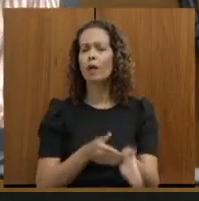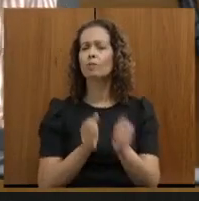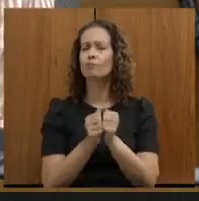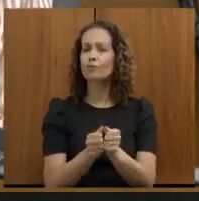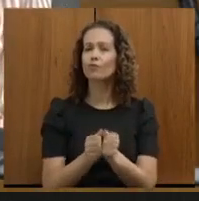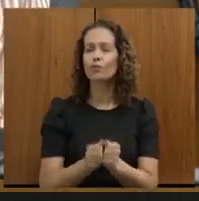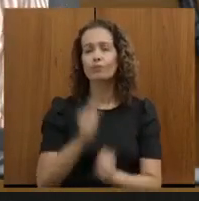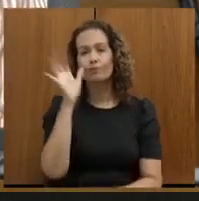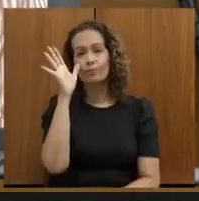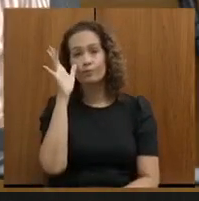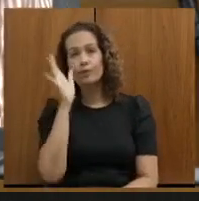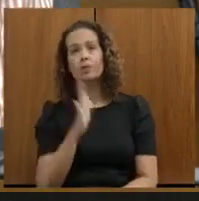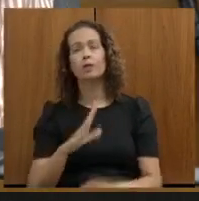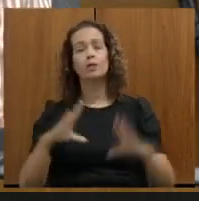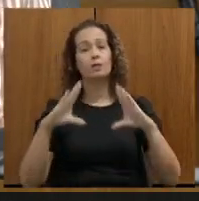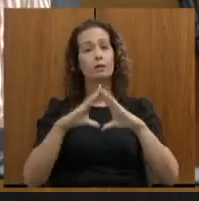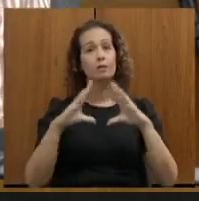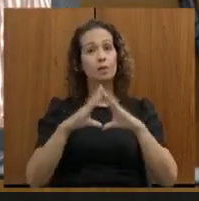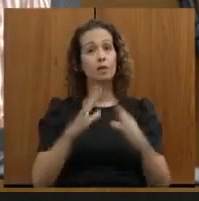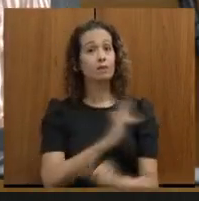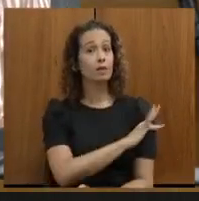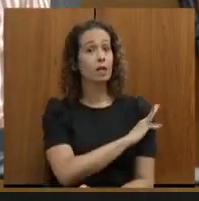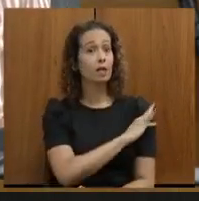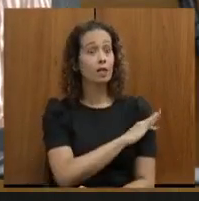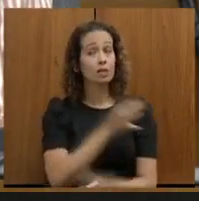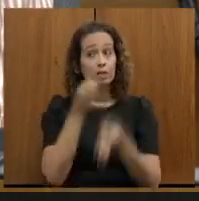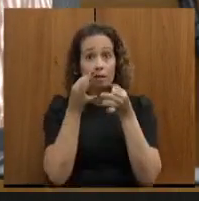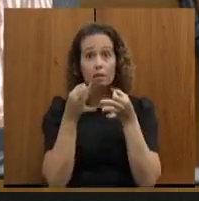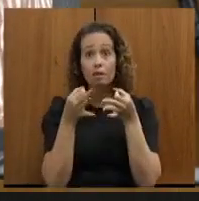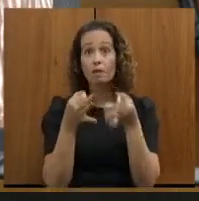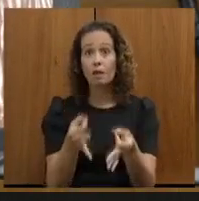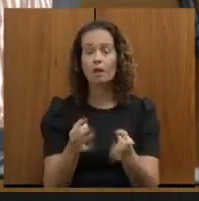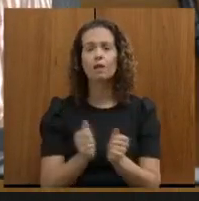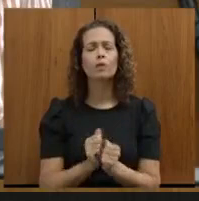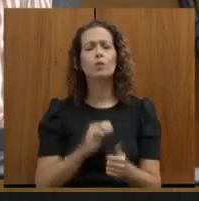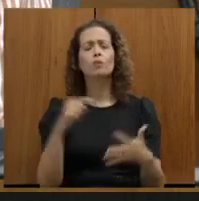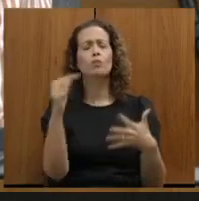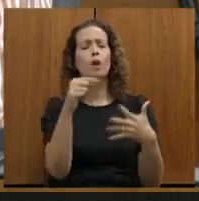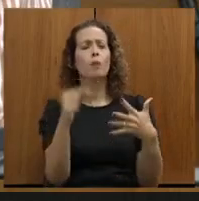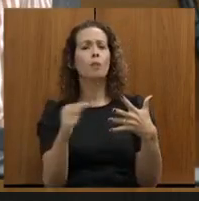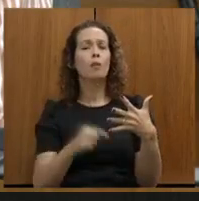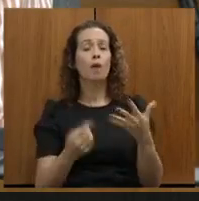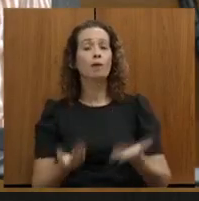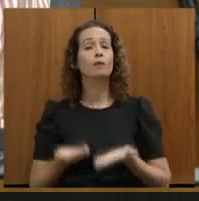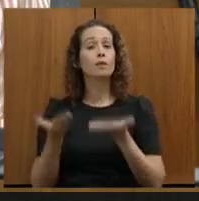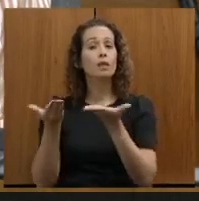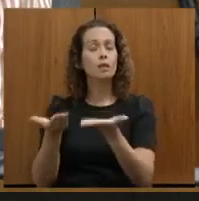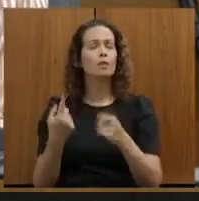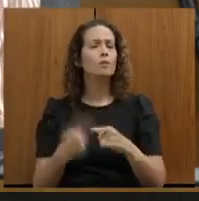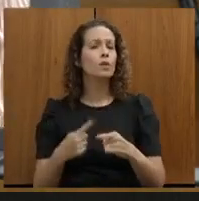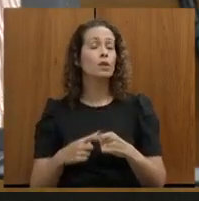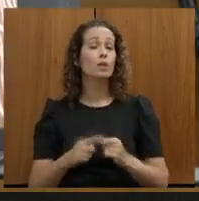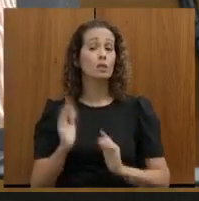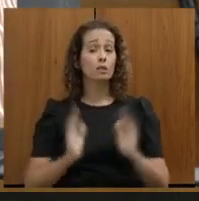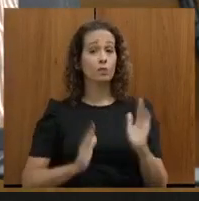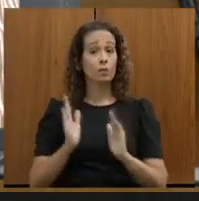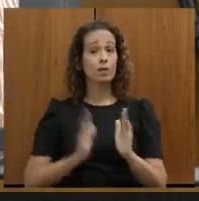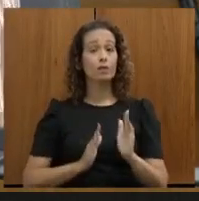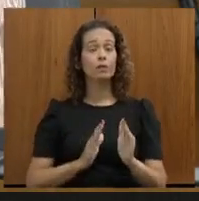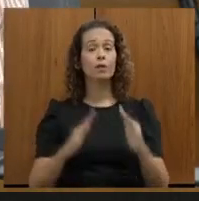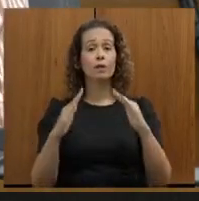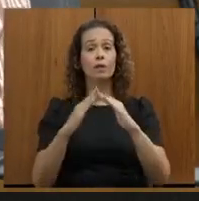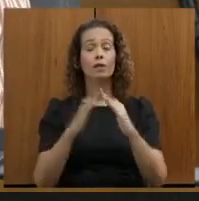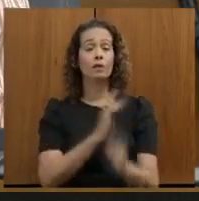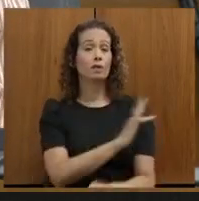Assembleia Fiscaliza, muito atento, levando todas as demandas desses deputados, porque esse momento do Assembleia Fiscaliza